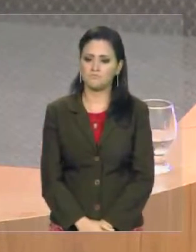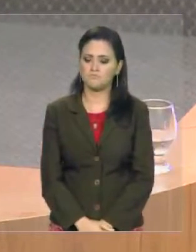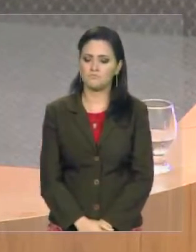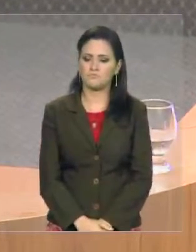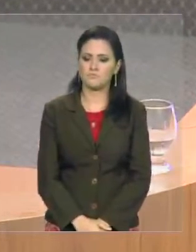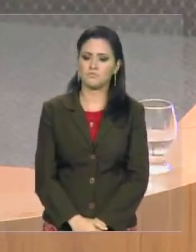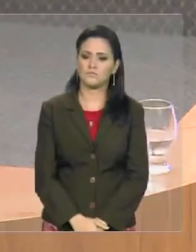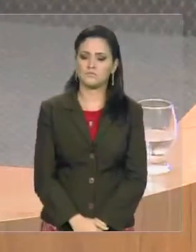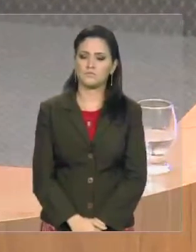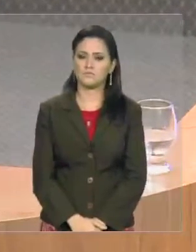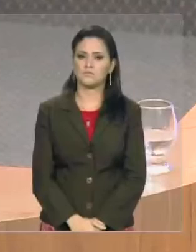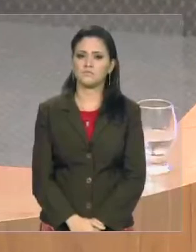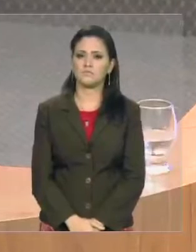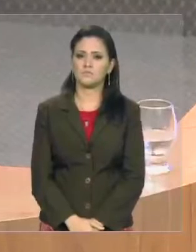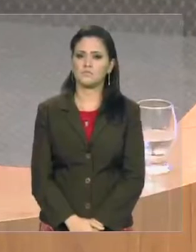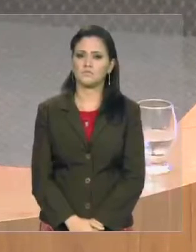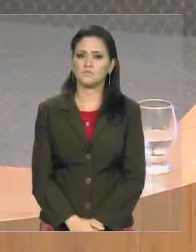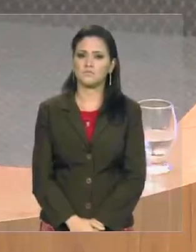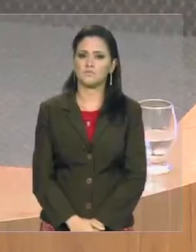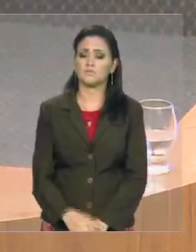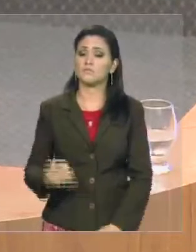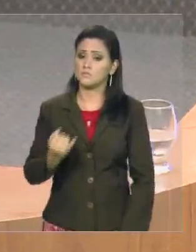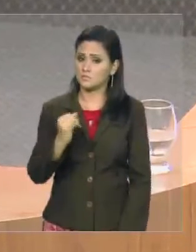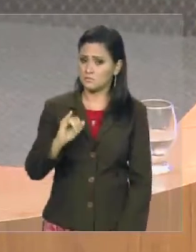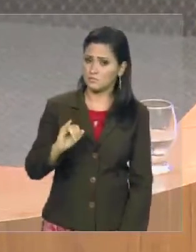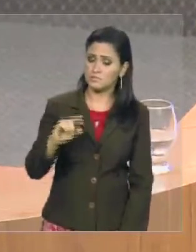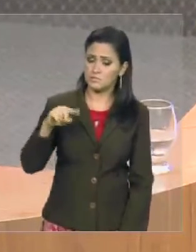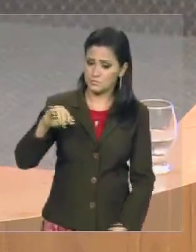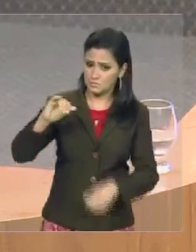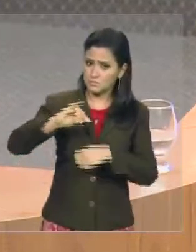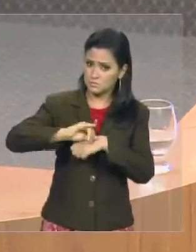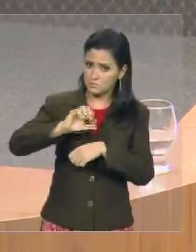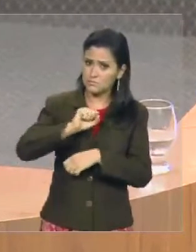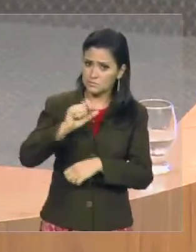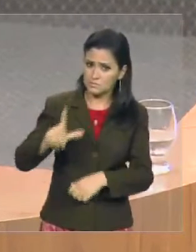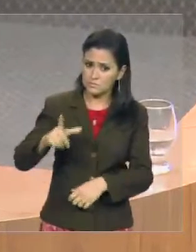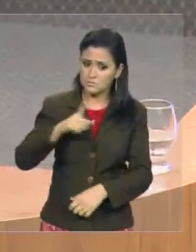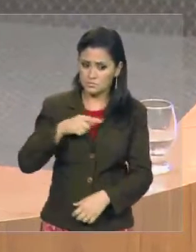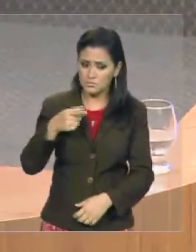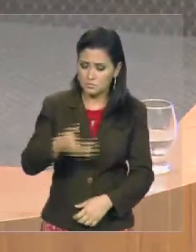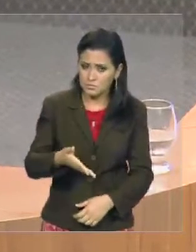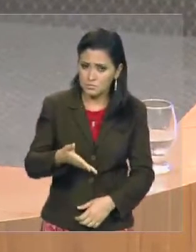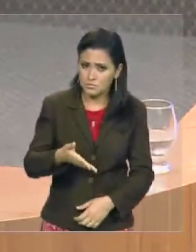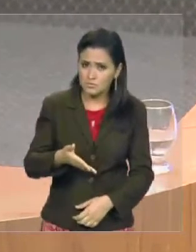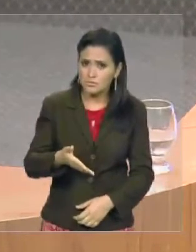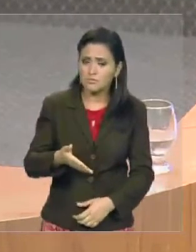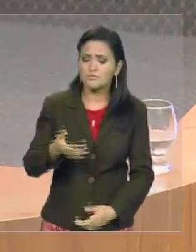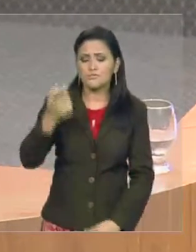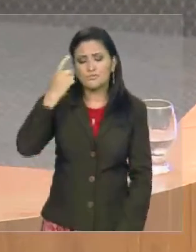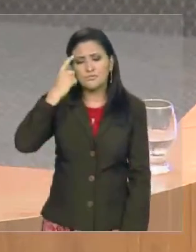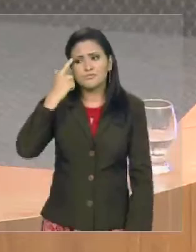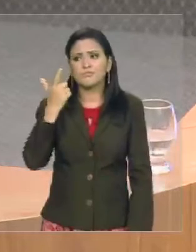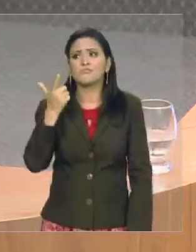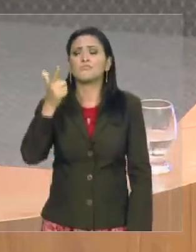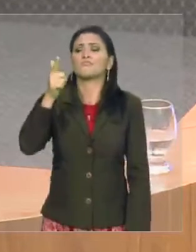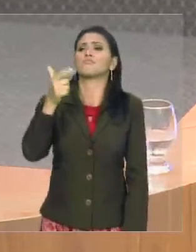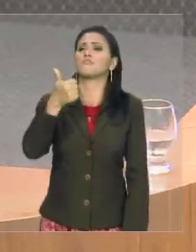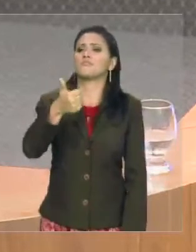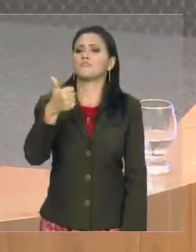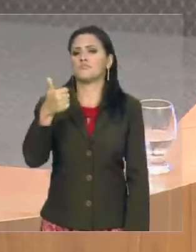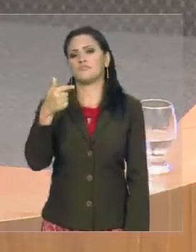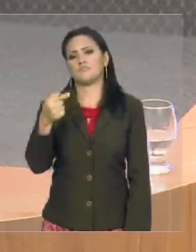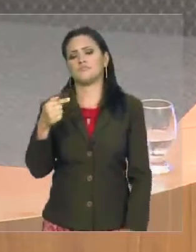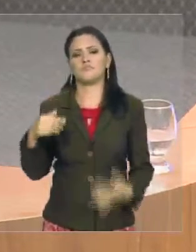Está diante dos nossos olhos. Se em São Luís, se na capital está assim, imagina os outros 17 municípios. Nós precisamos fazer alguma